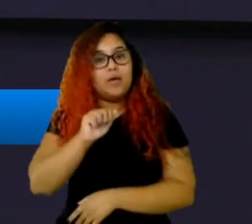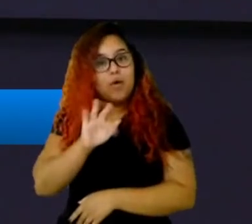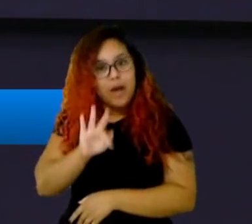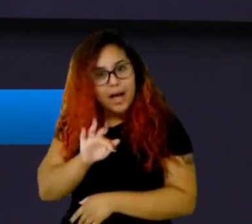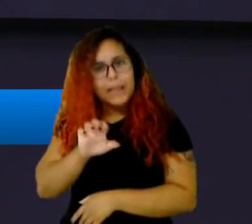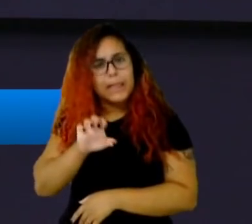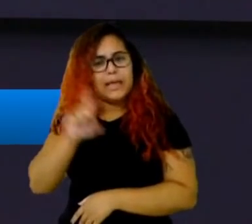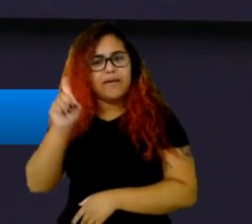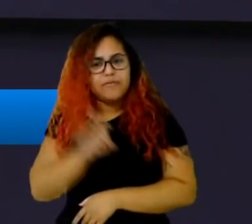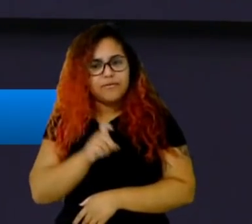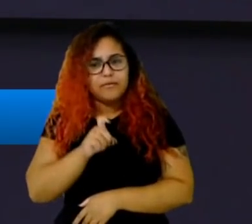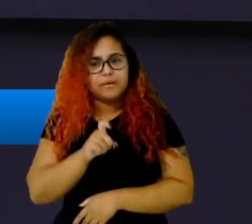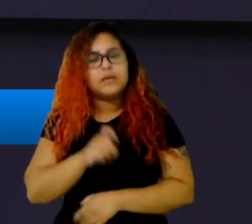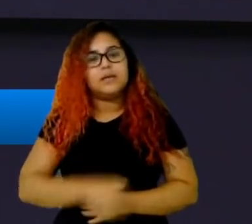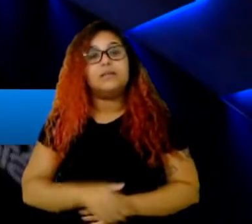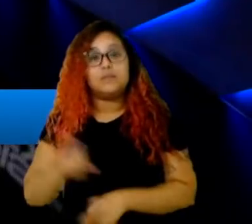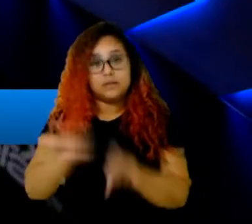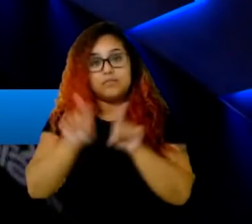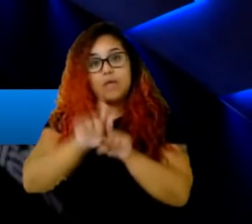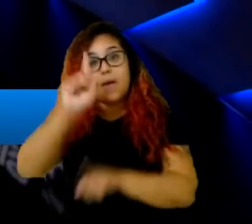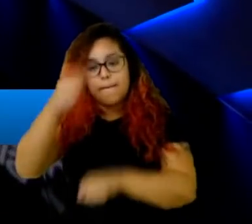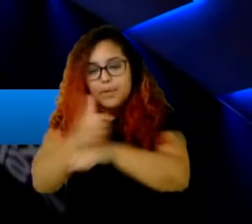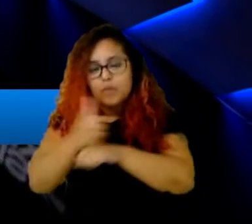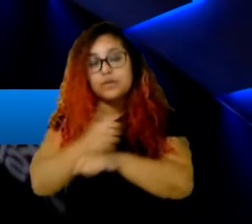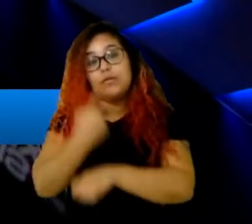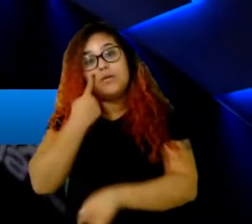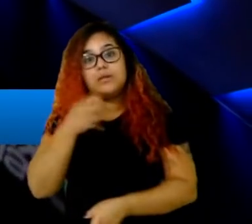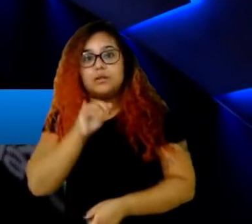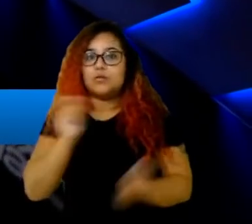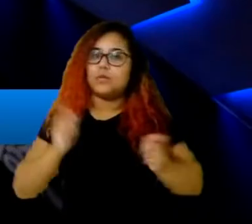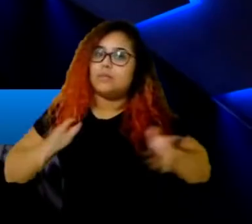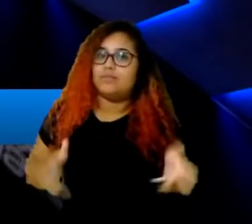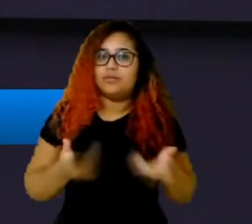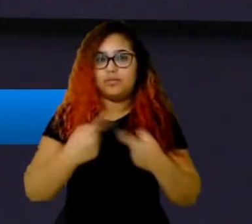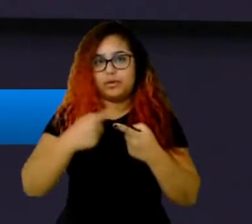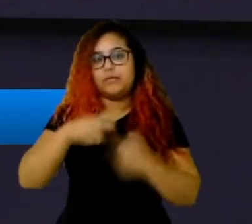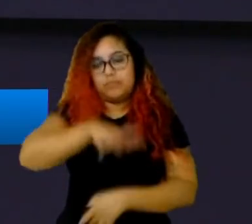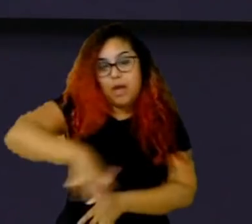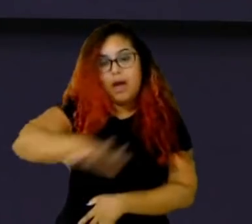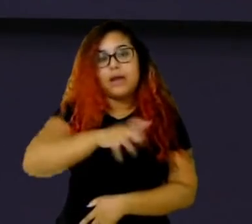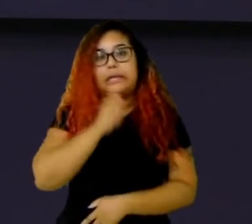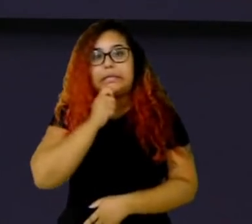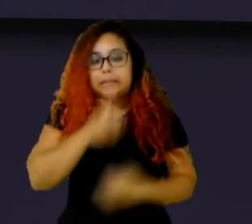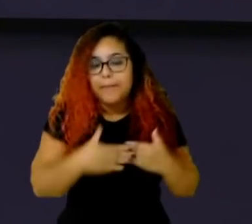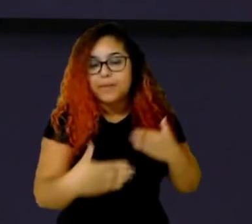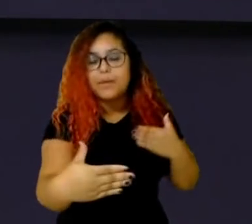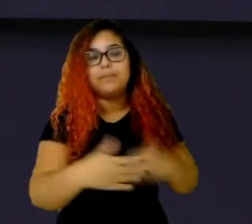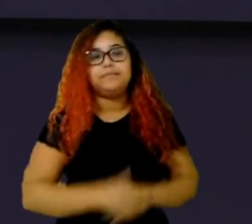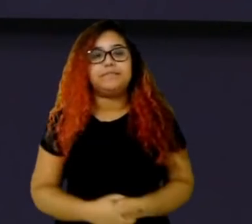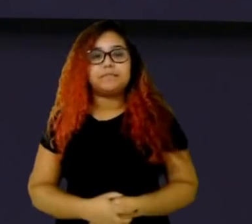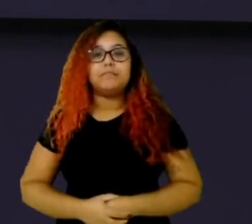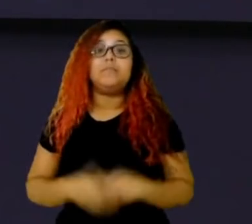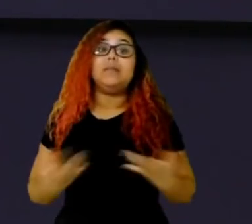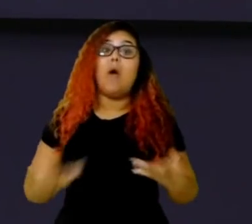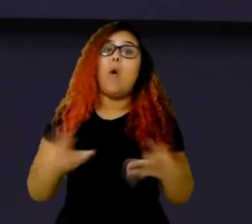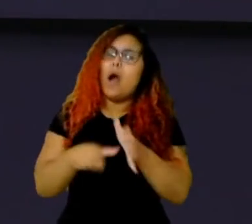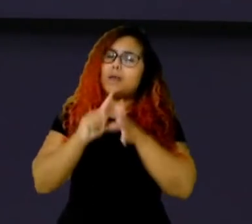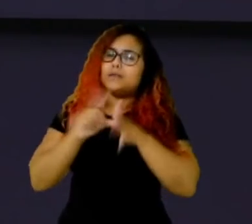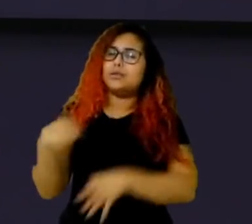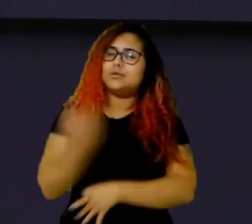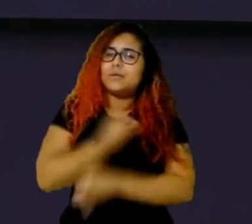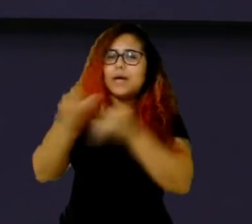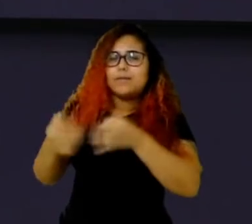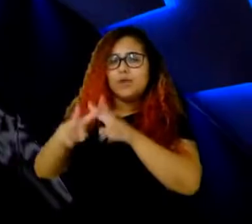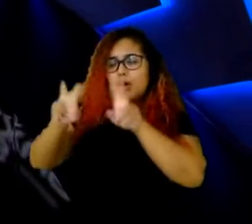vamos ver se eles conseguem dar uma guinada, tem espaço ainda pra eles. Coisa linda, coisa linda, então, Maestro, antes da gente falar da sua seleção, da Superfúria, vamos mostrar a nossa seleção da